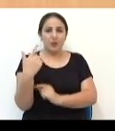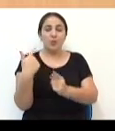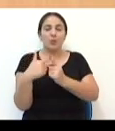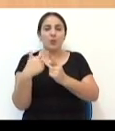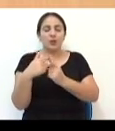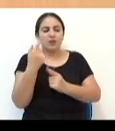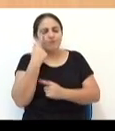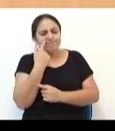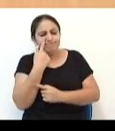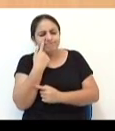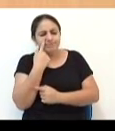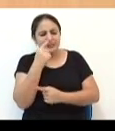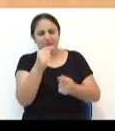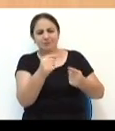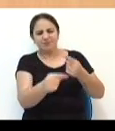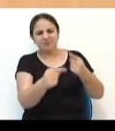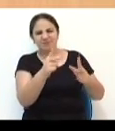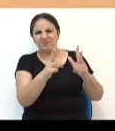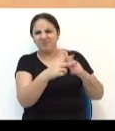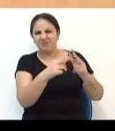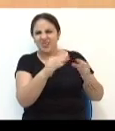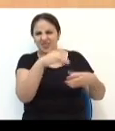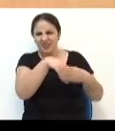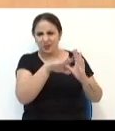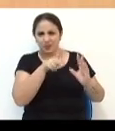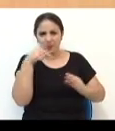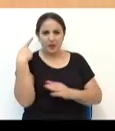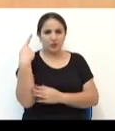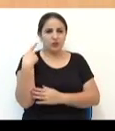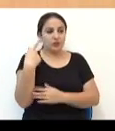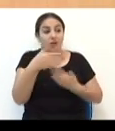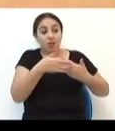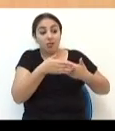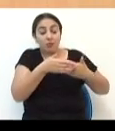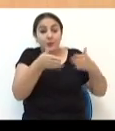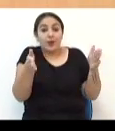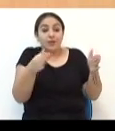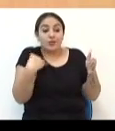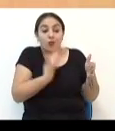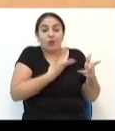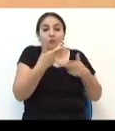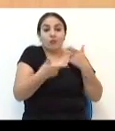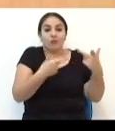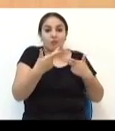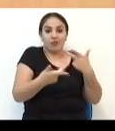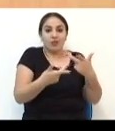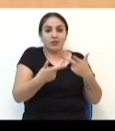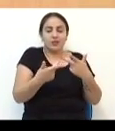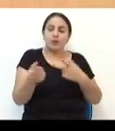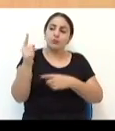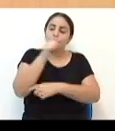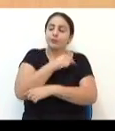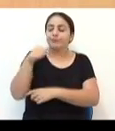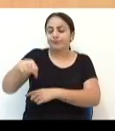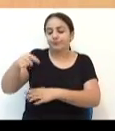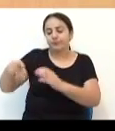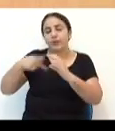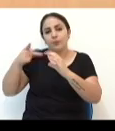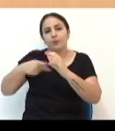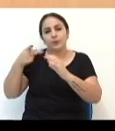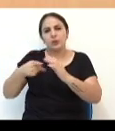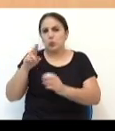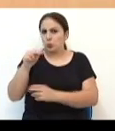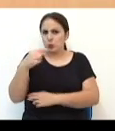via muitas discordas no partido, eles não davam espaço pra nós, né? Até que um dia eu vim aqui na Câmara de